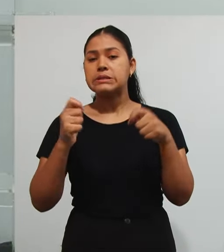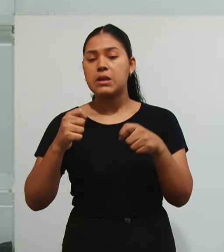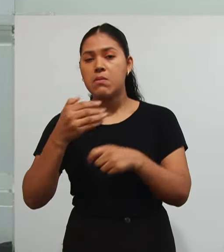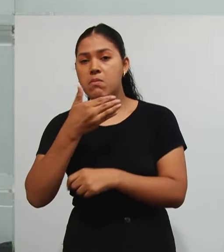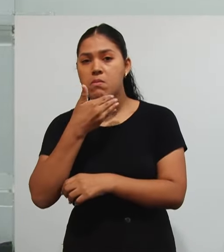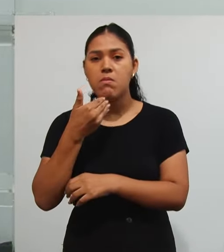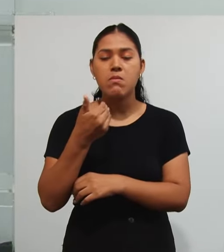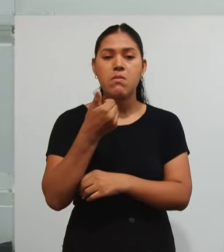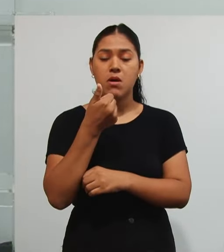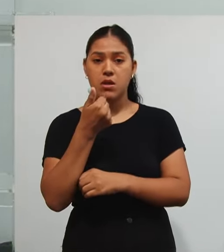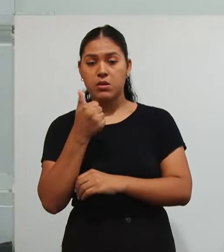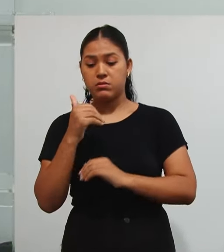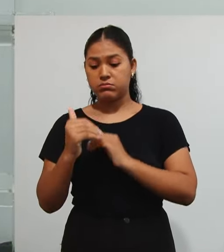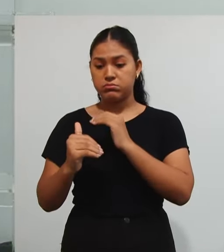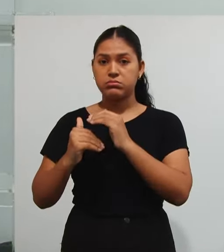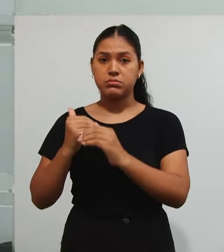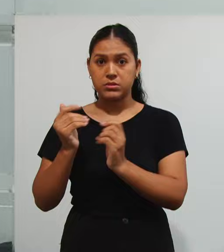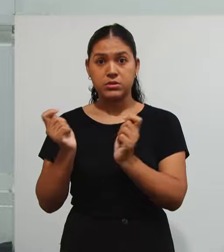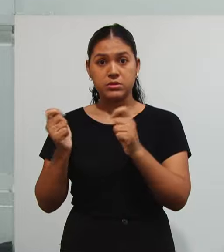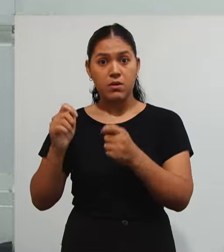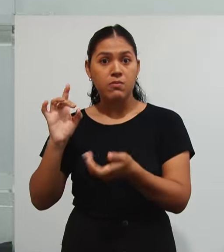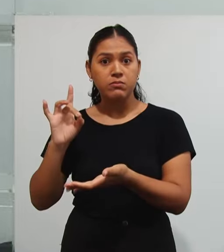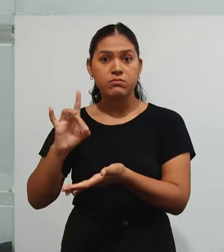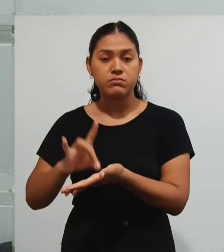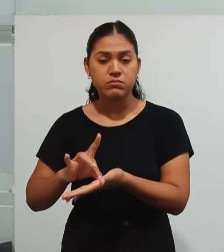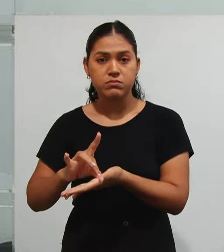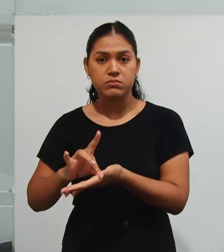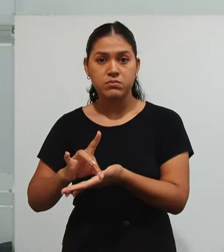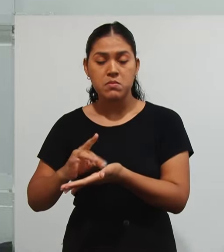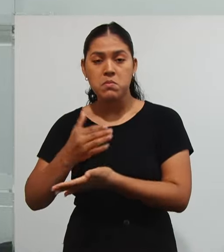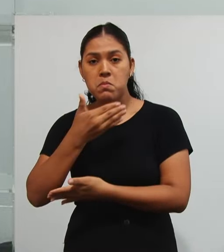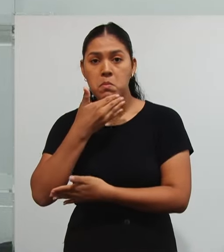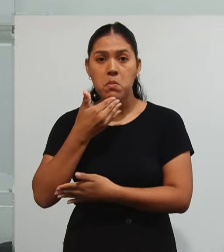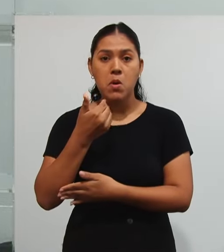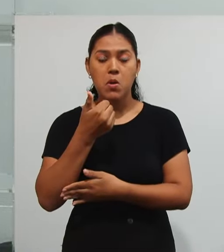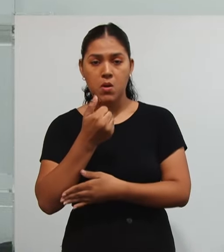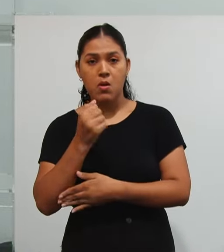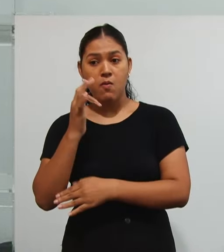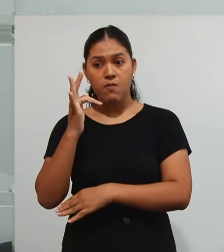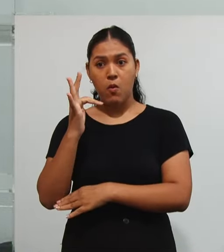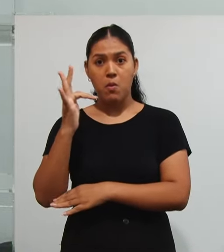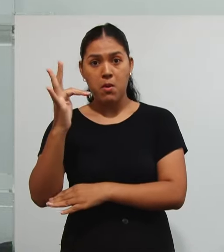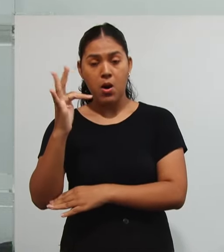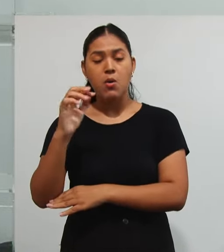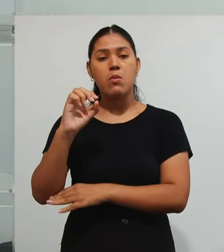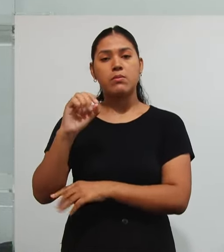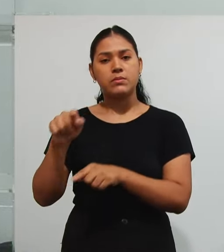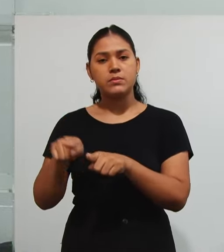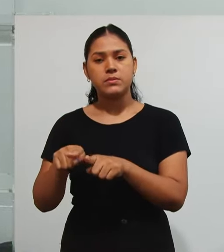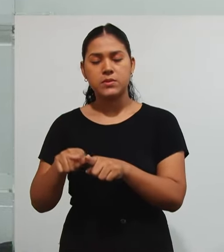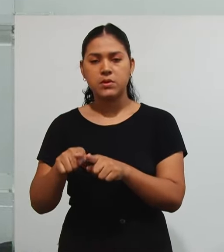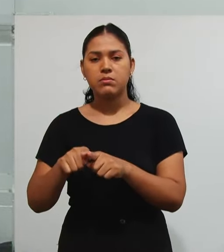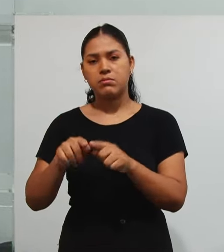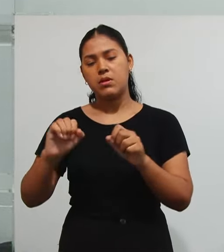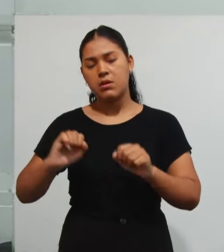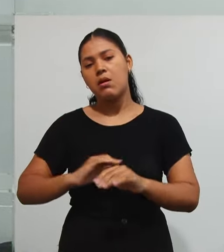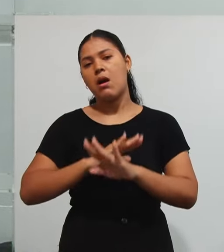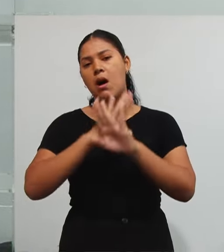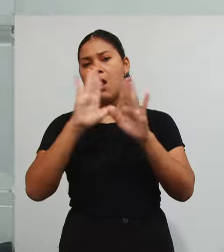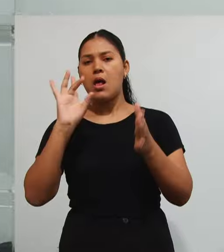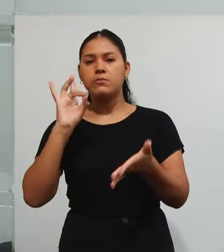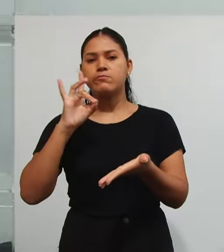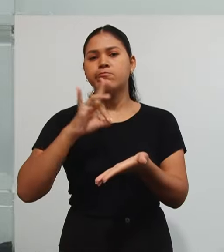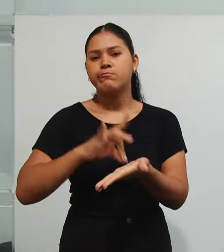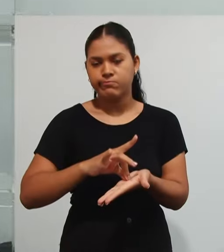Seja entregue De forma Formal Processual E transparente Para que